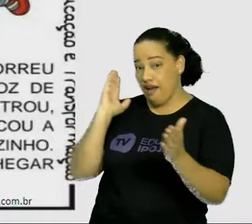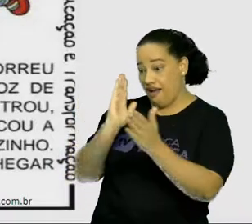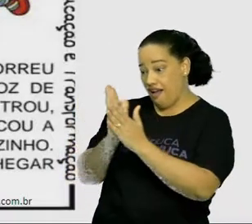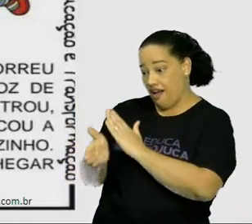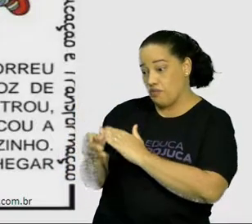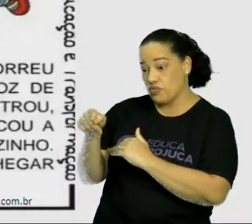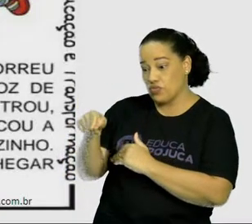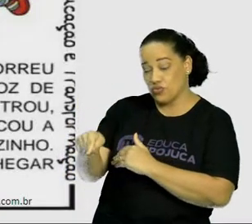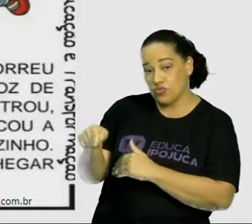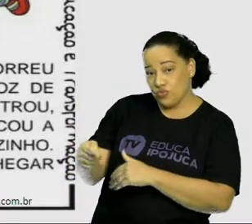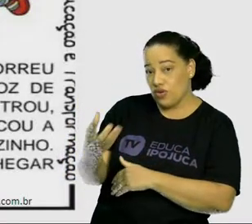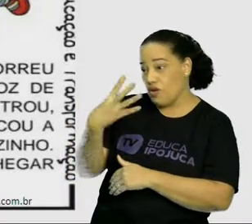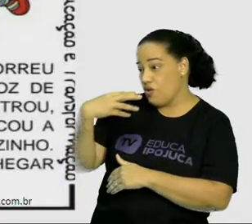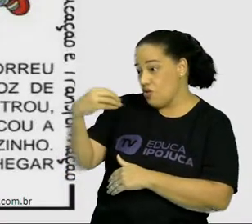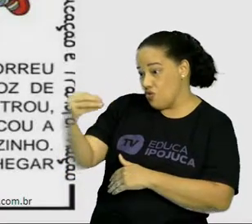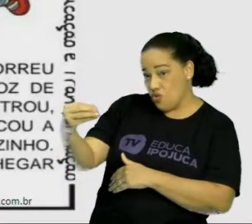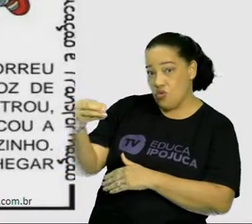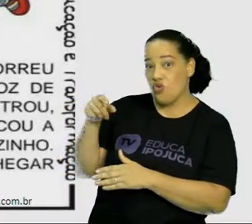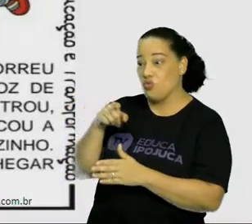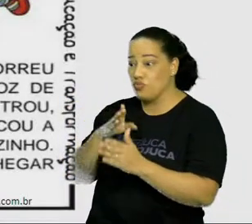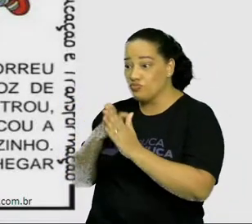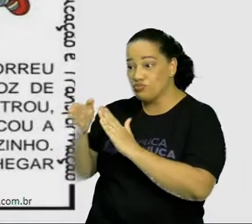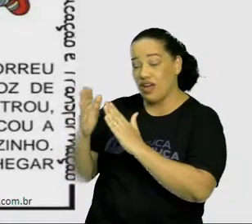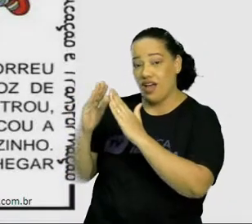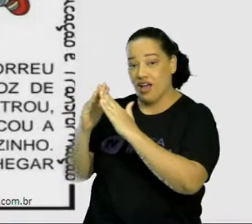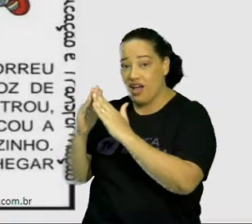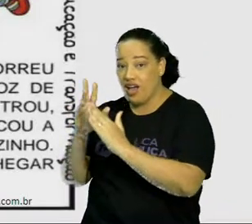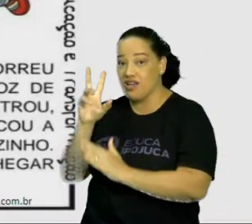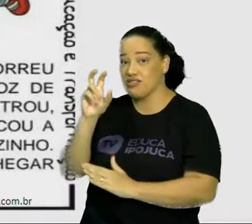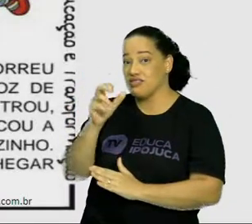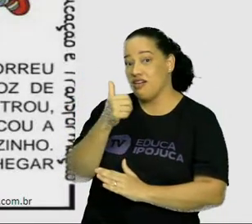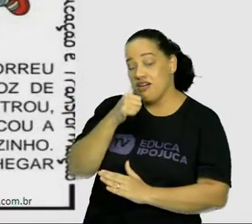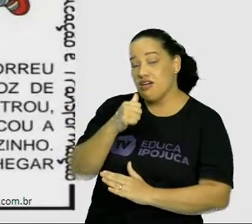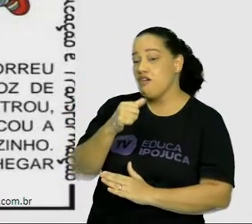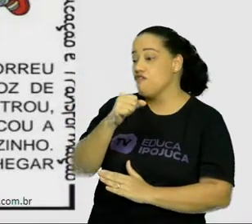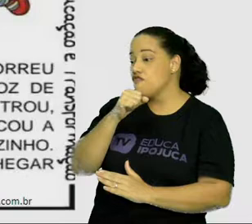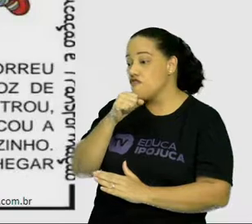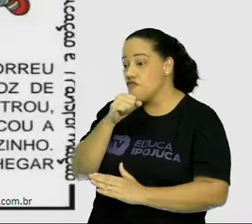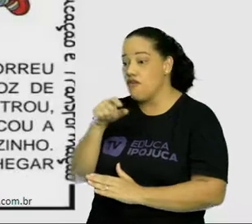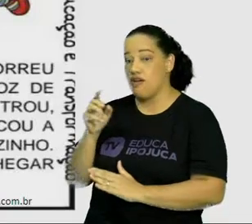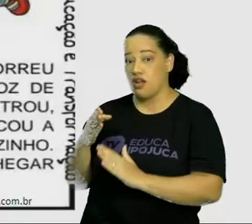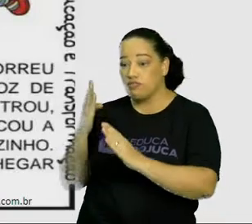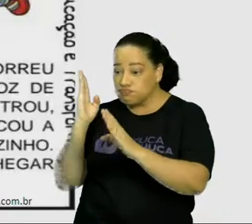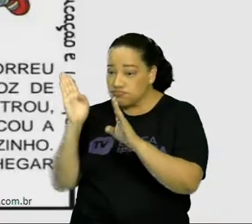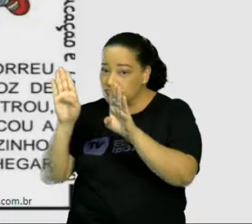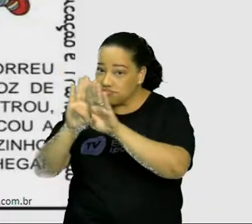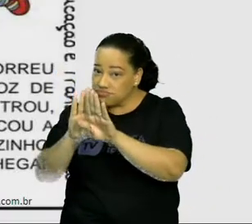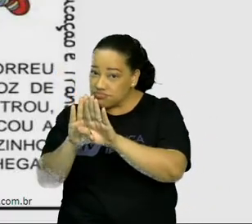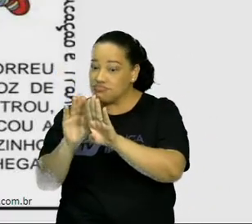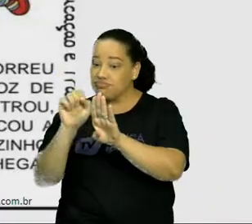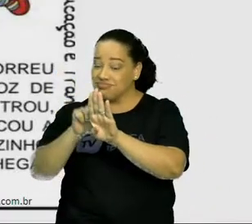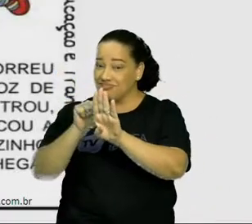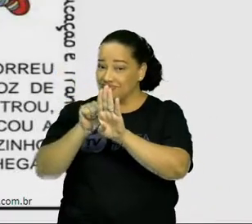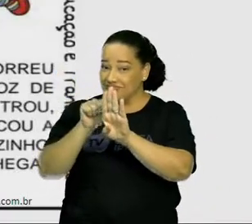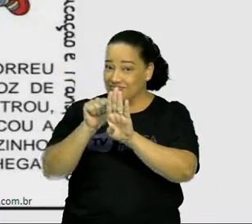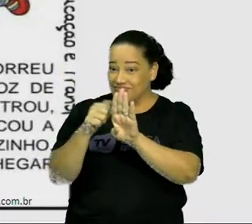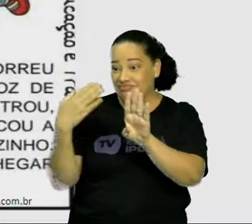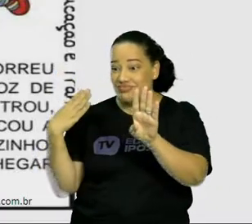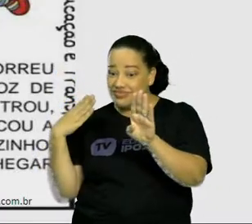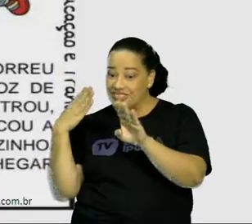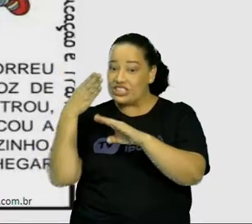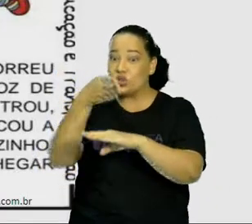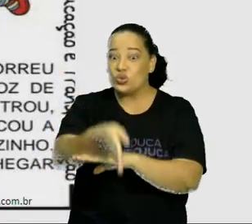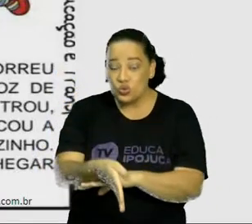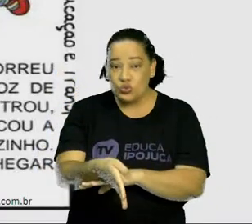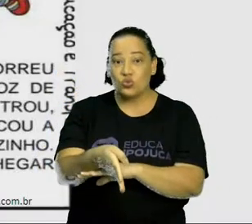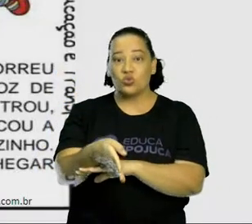porta e, imitando a voz da Chapeuzinho Vermelho, pediu para entrar. Assim que ela entrou,